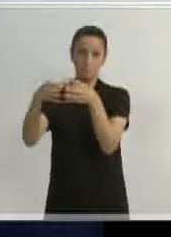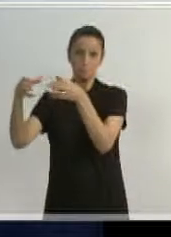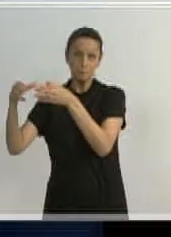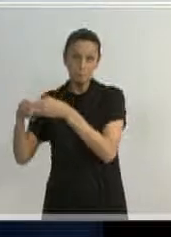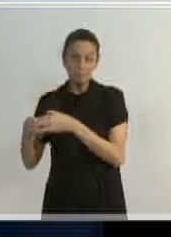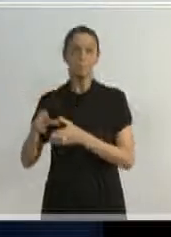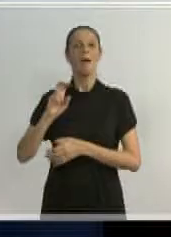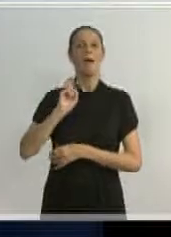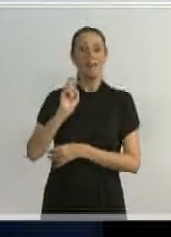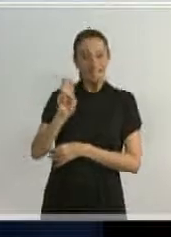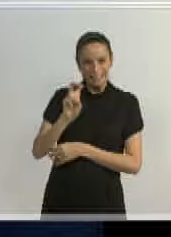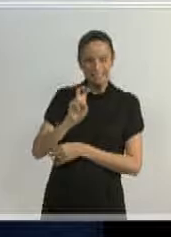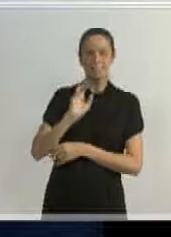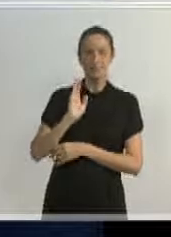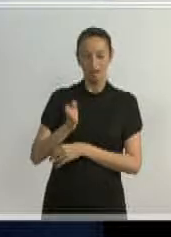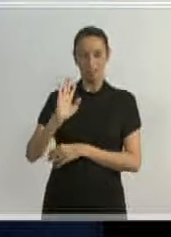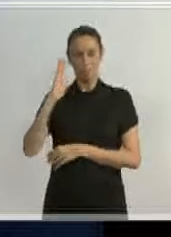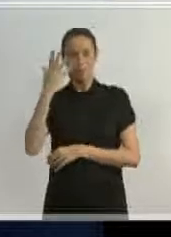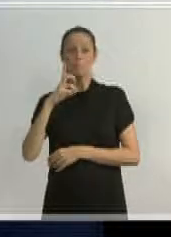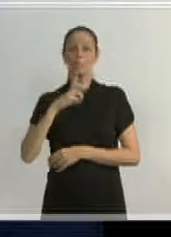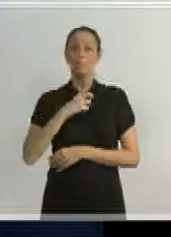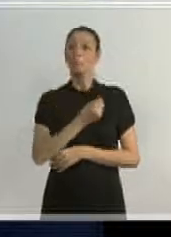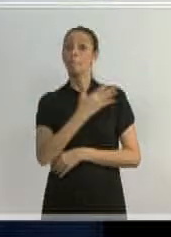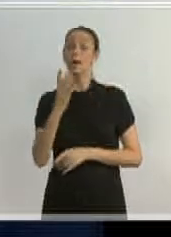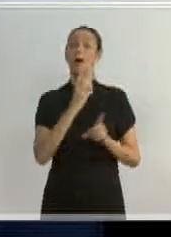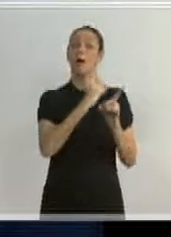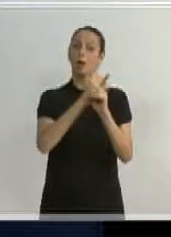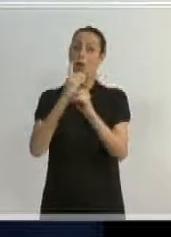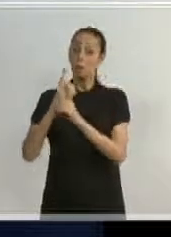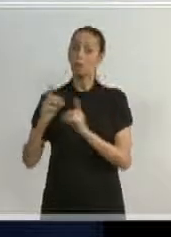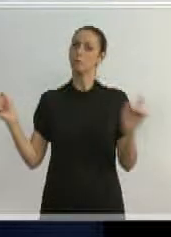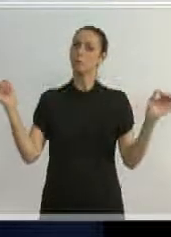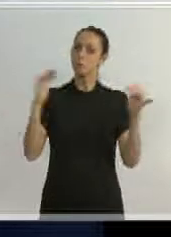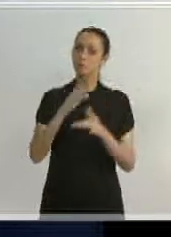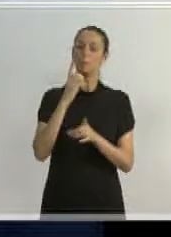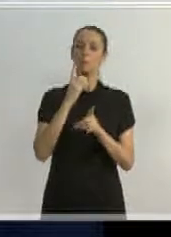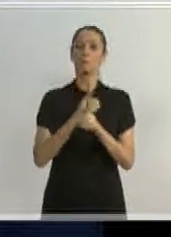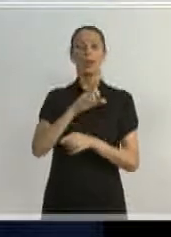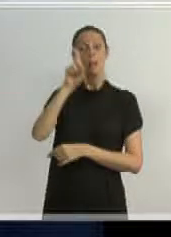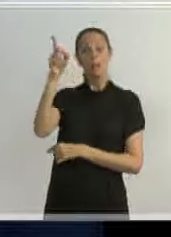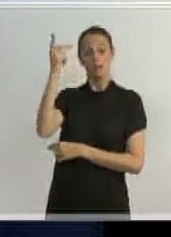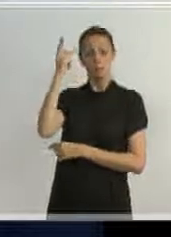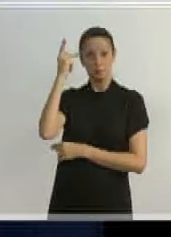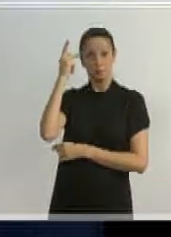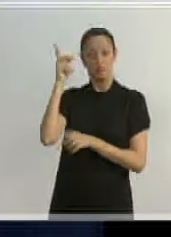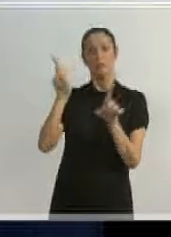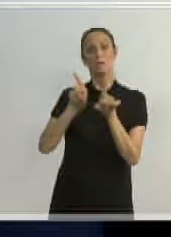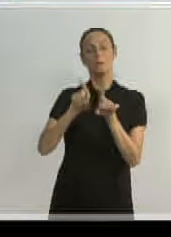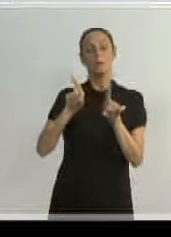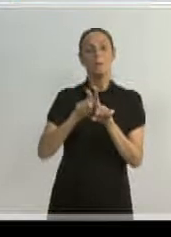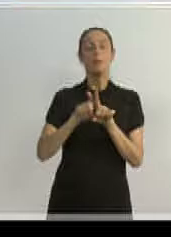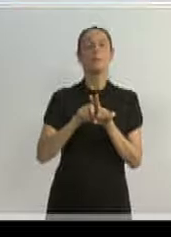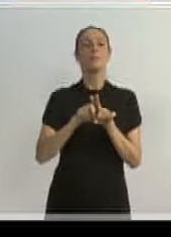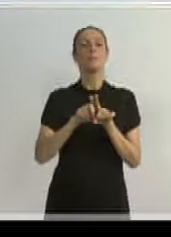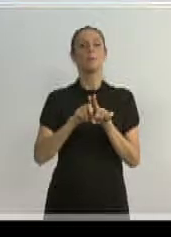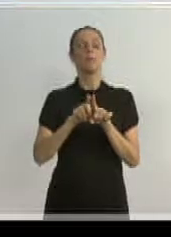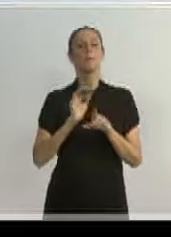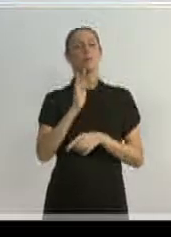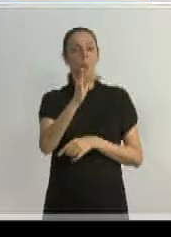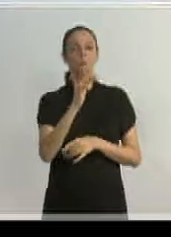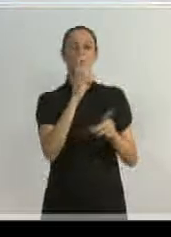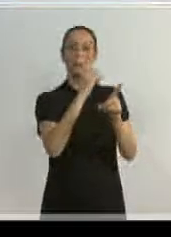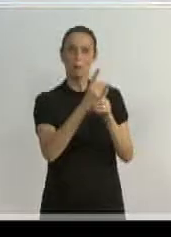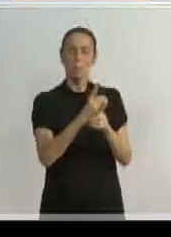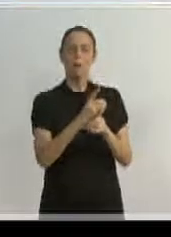quinta edição, e nós temos vários encontros na cidade de São Paulo e outros encontros que nós também vamos desenvolver nos